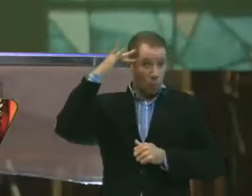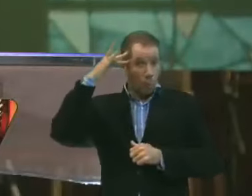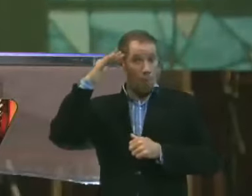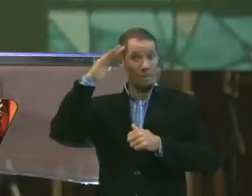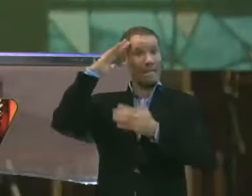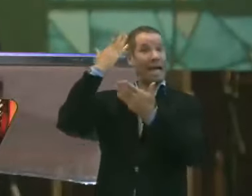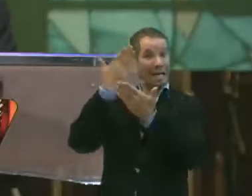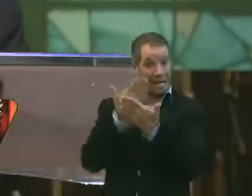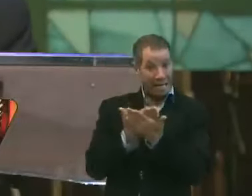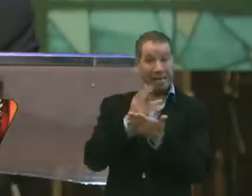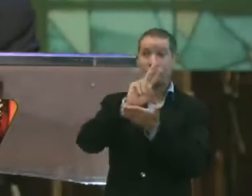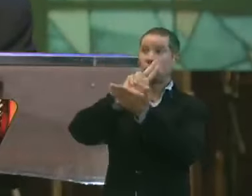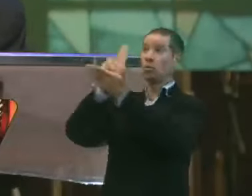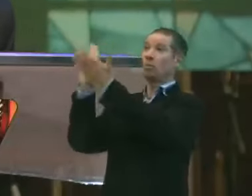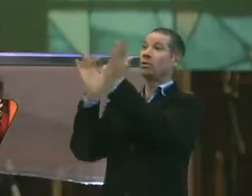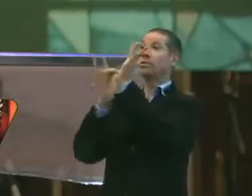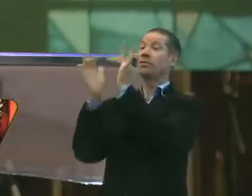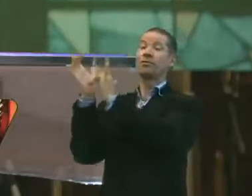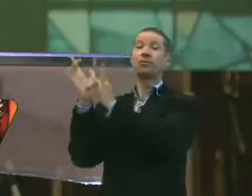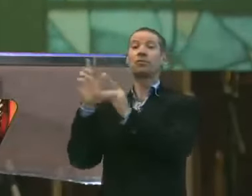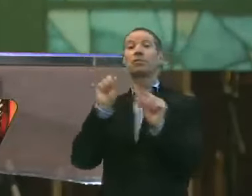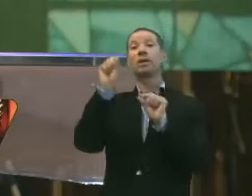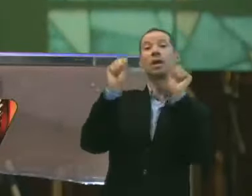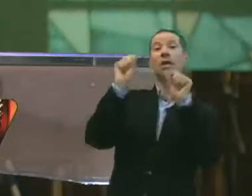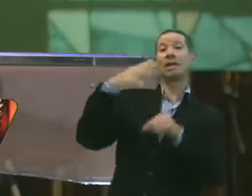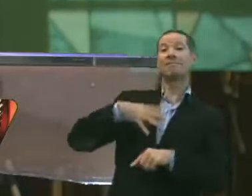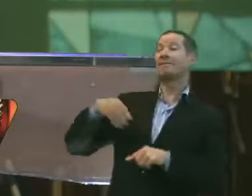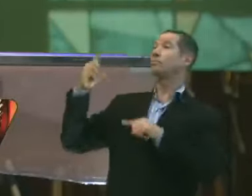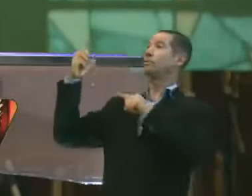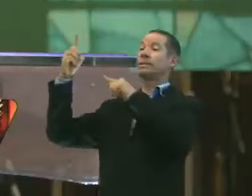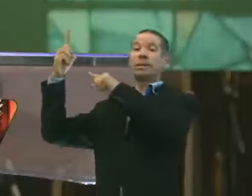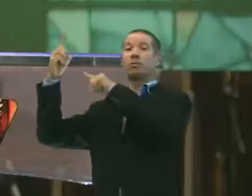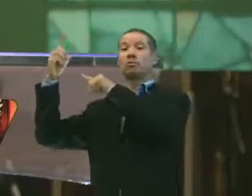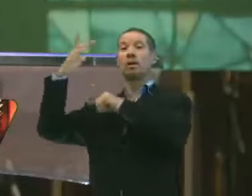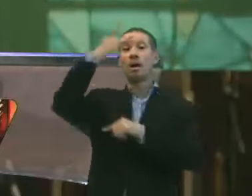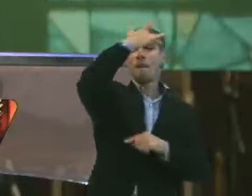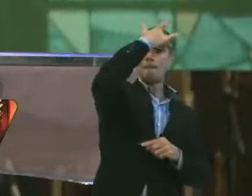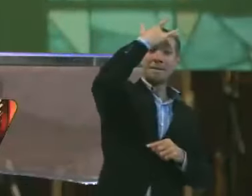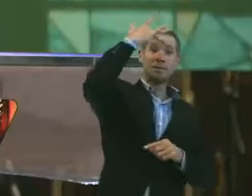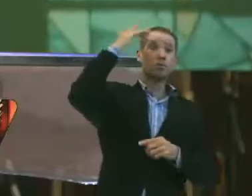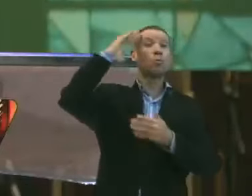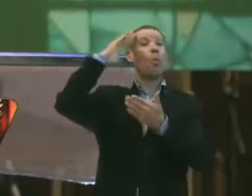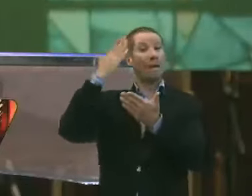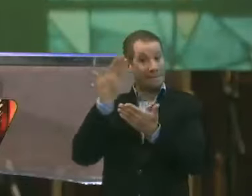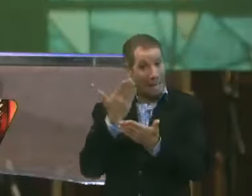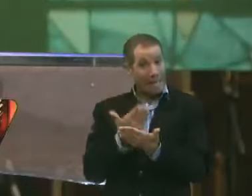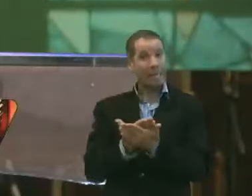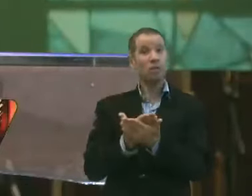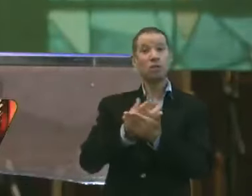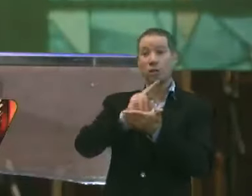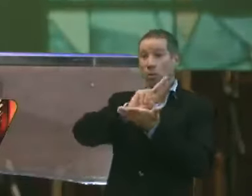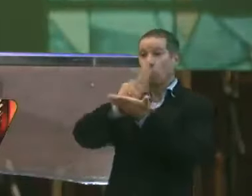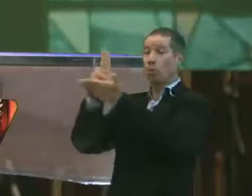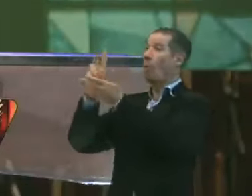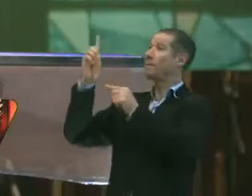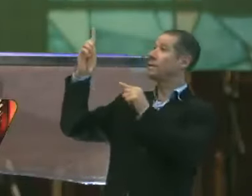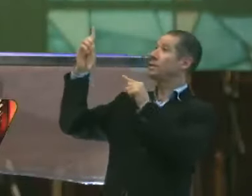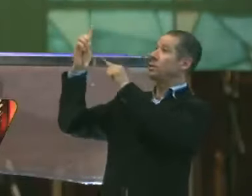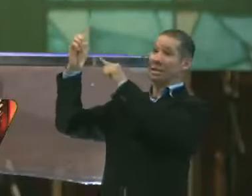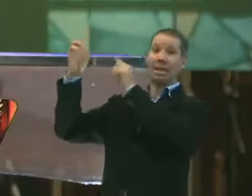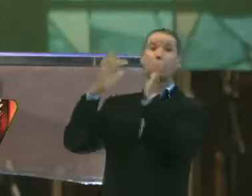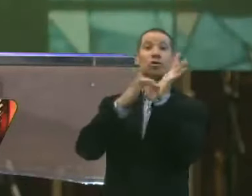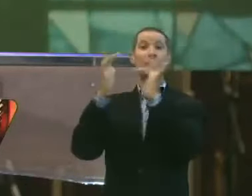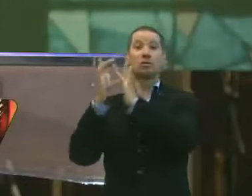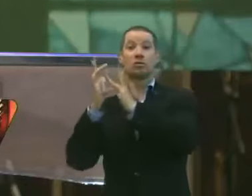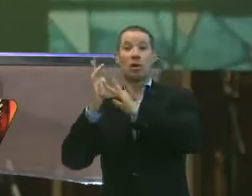No nome de Jesus. Quem é filho de Deus? Aqueles que creem. No nome de Jesus. Esses podem ter